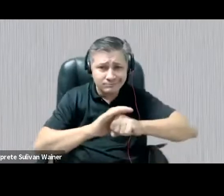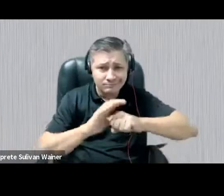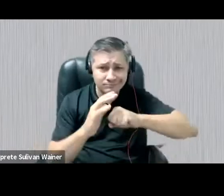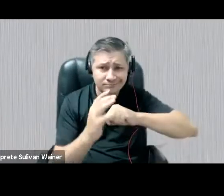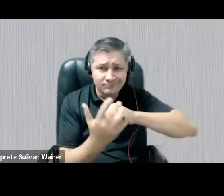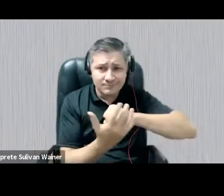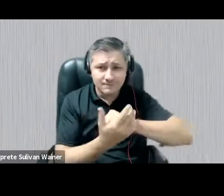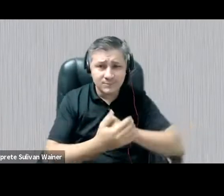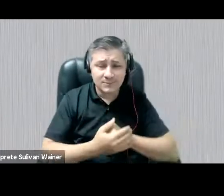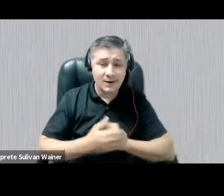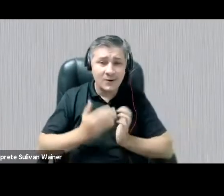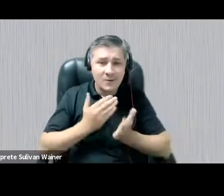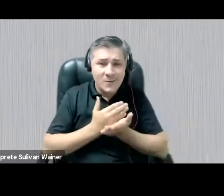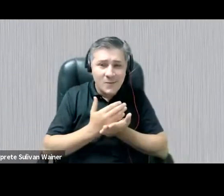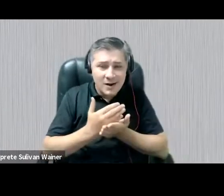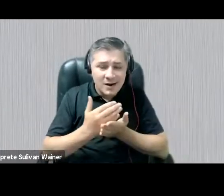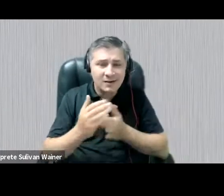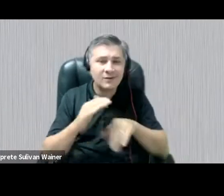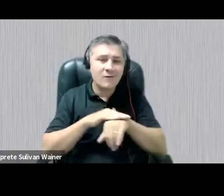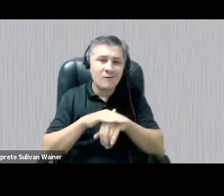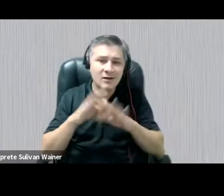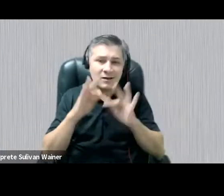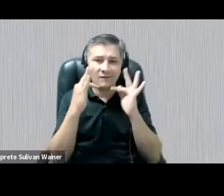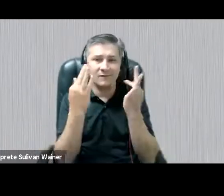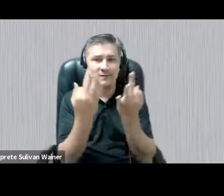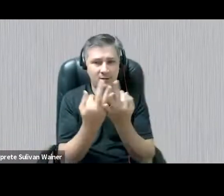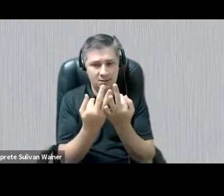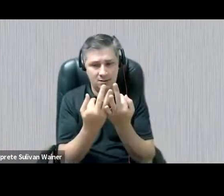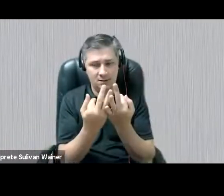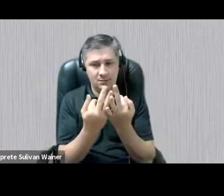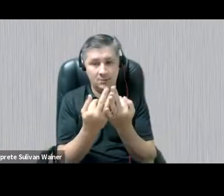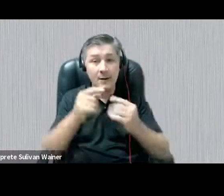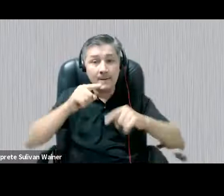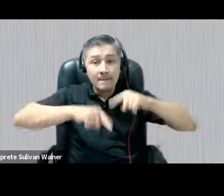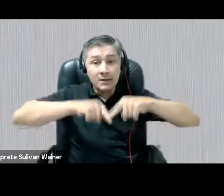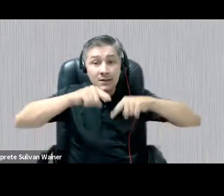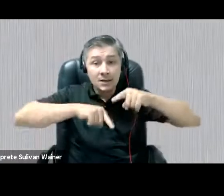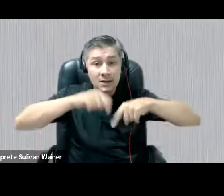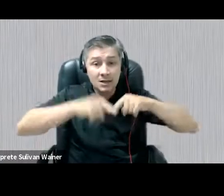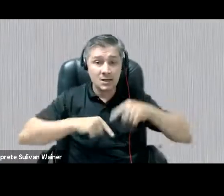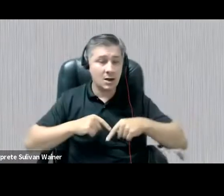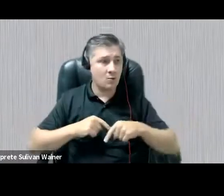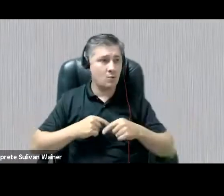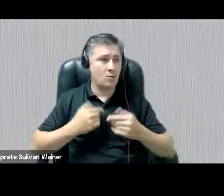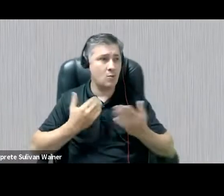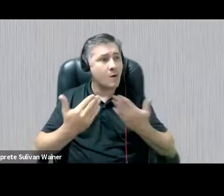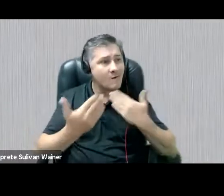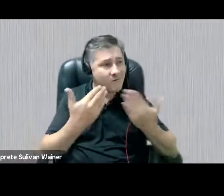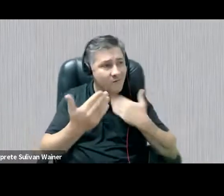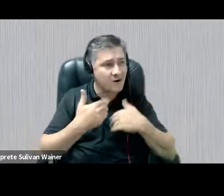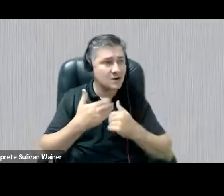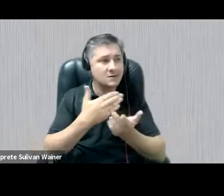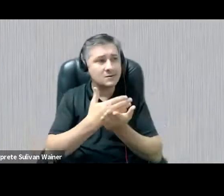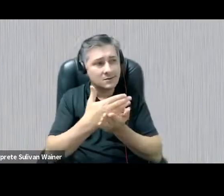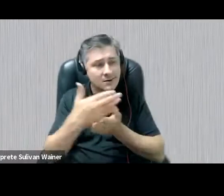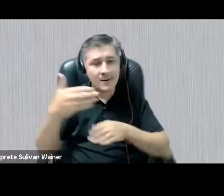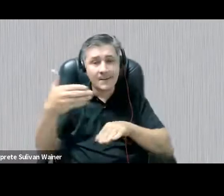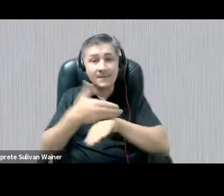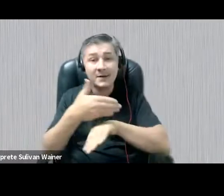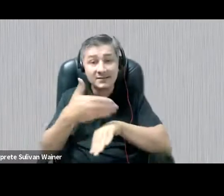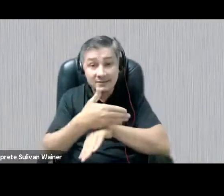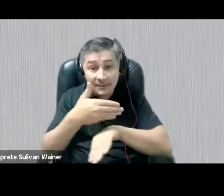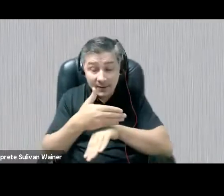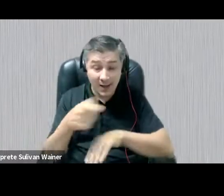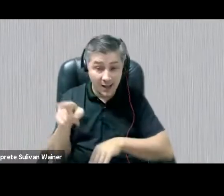inicialmente a gente conversa com as famílias. Então, o envio do material, a interlocução inicial, a participação e o retorno das